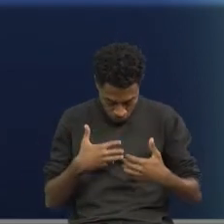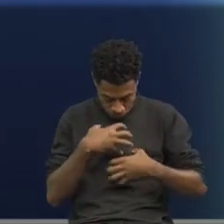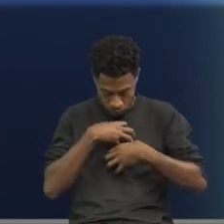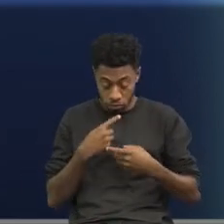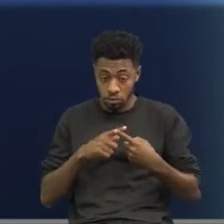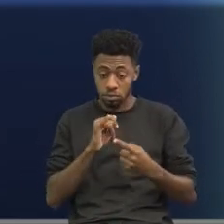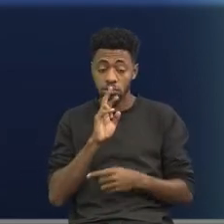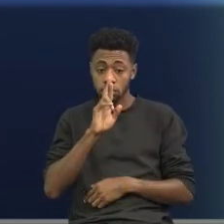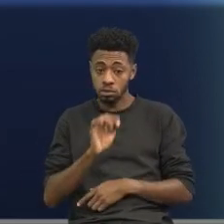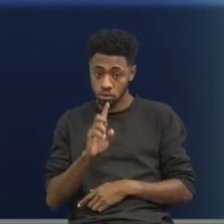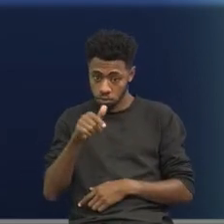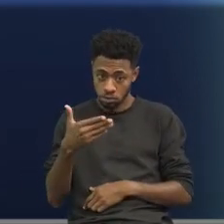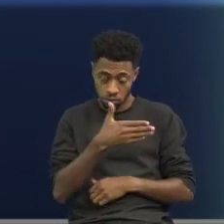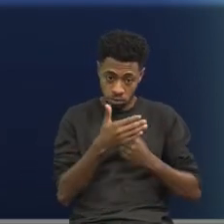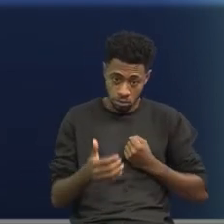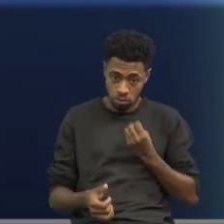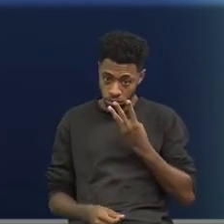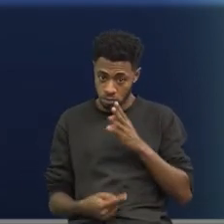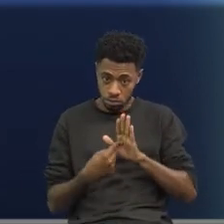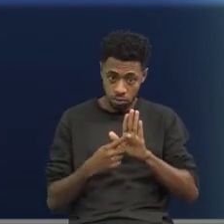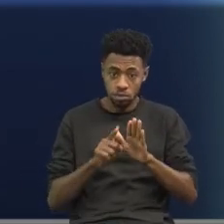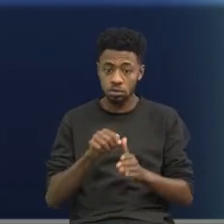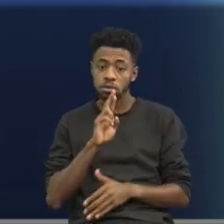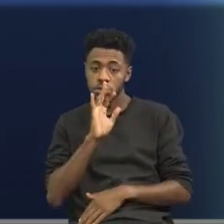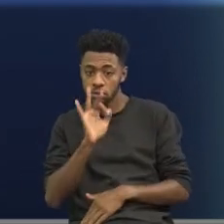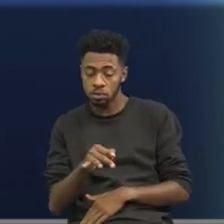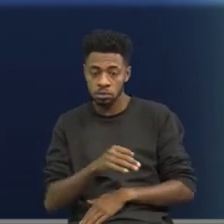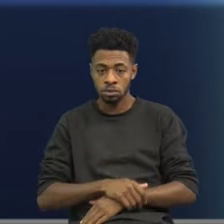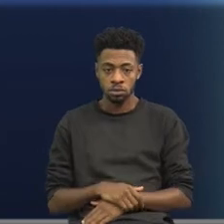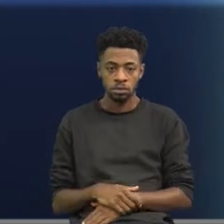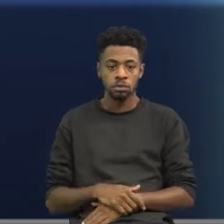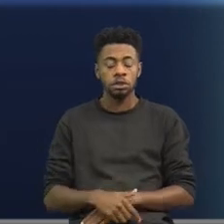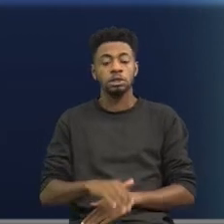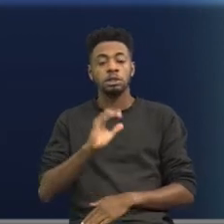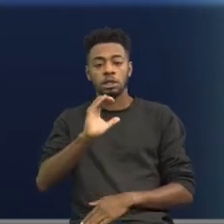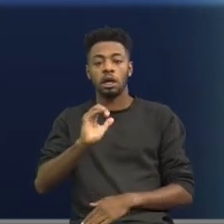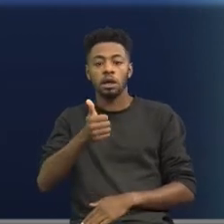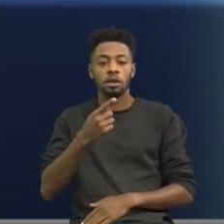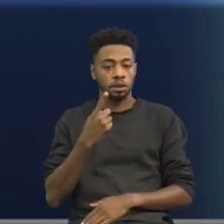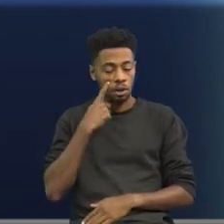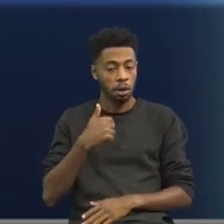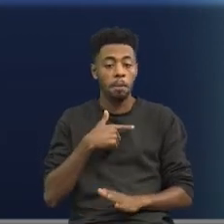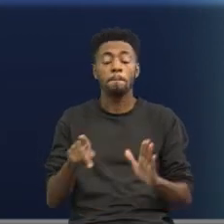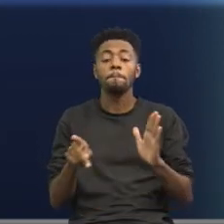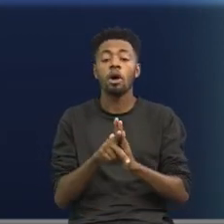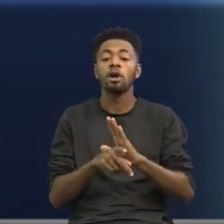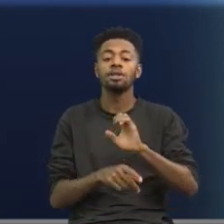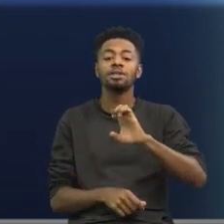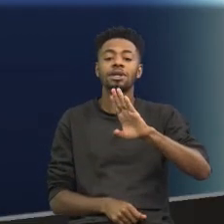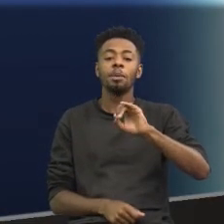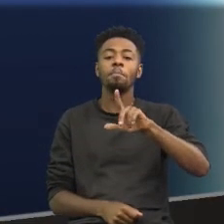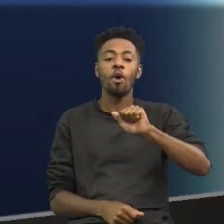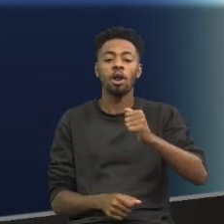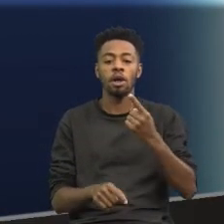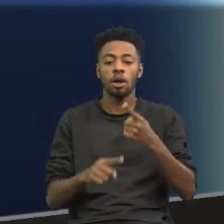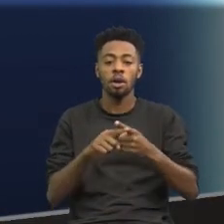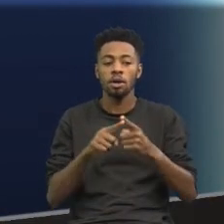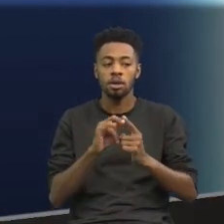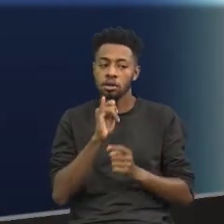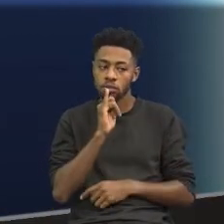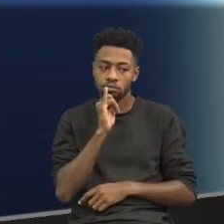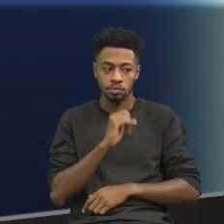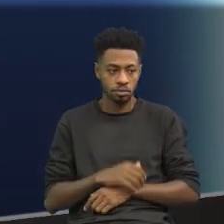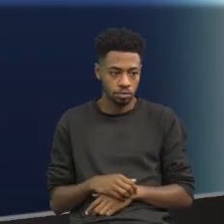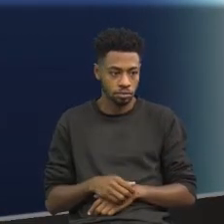evidentemente, a resposta da número três vai ser a letra C de cebola. Vosso mau